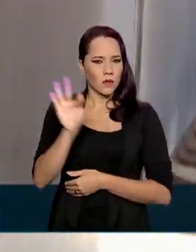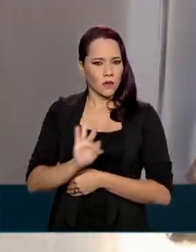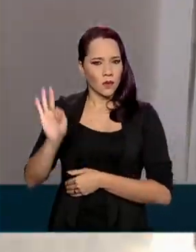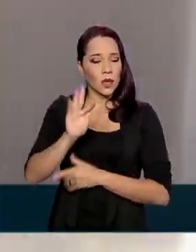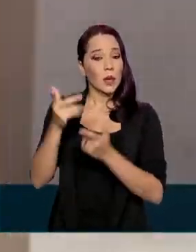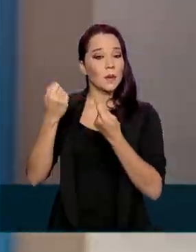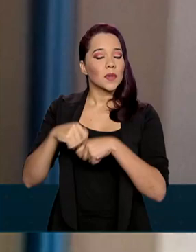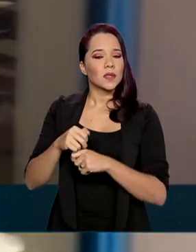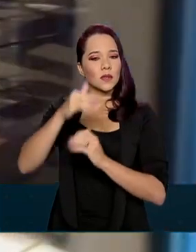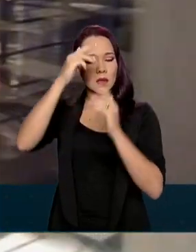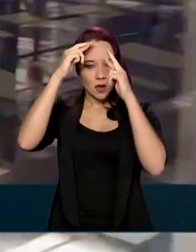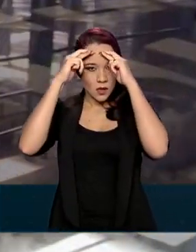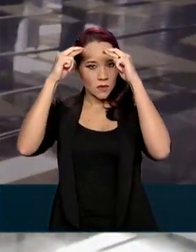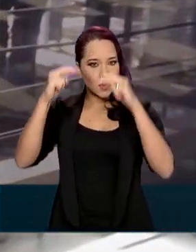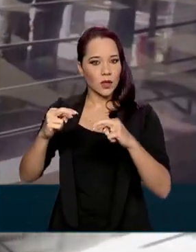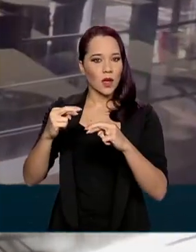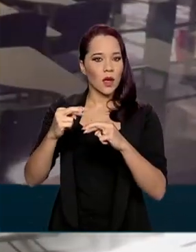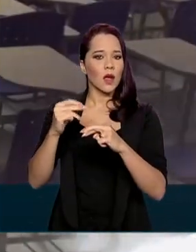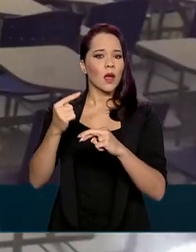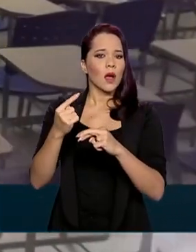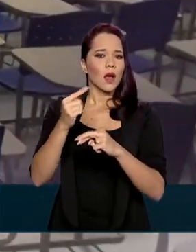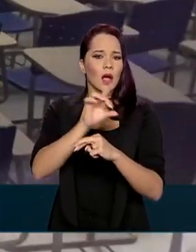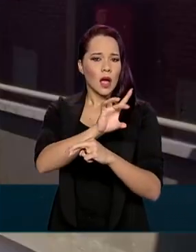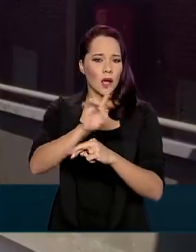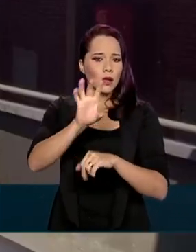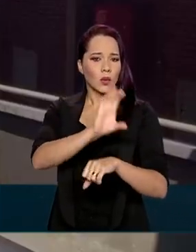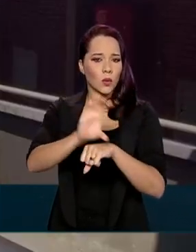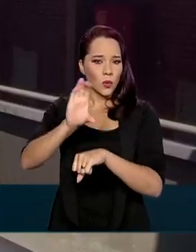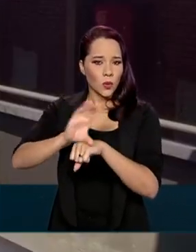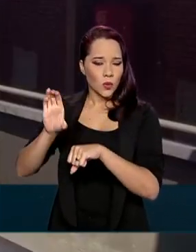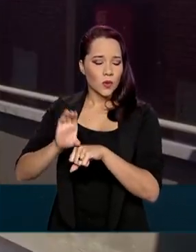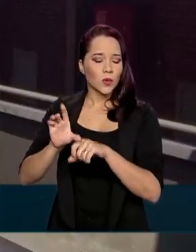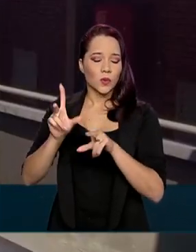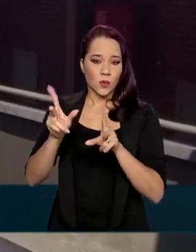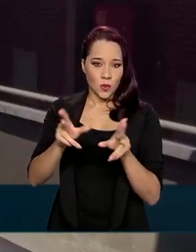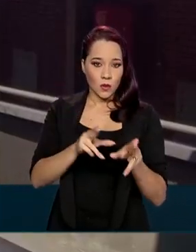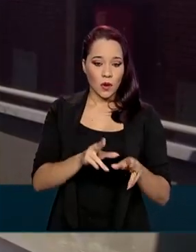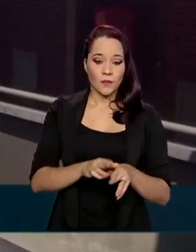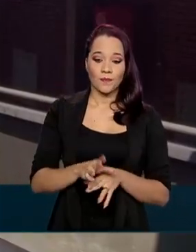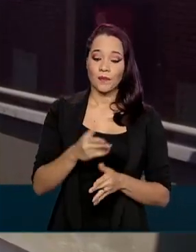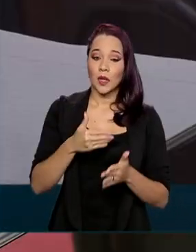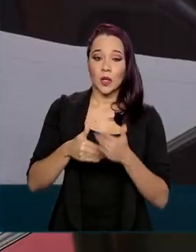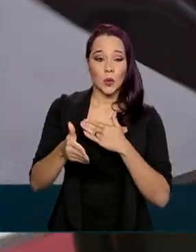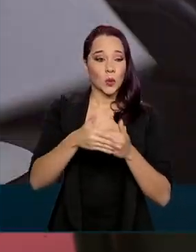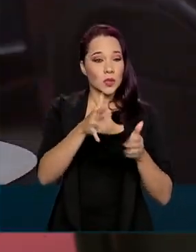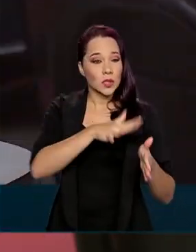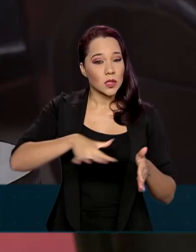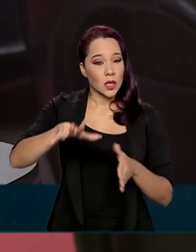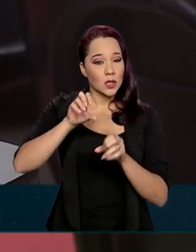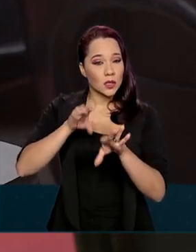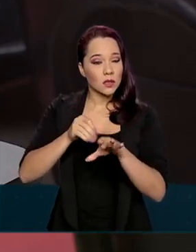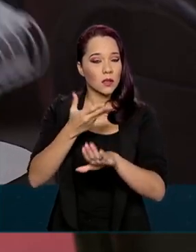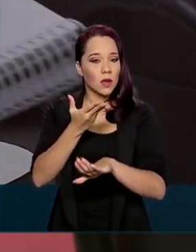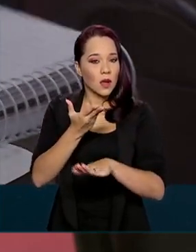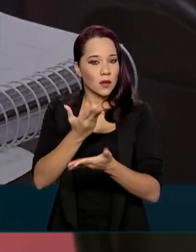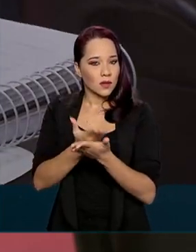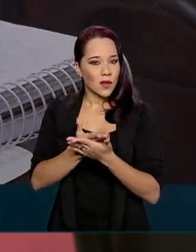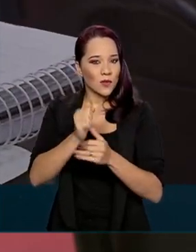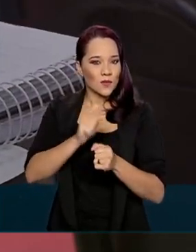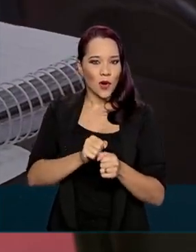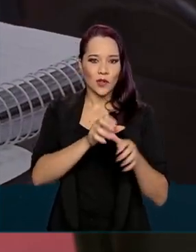precisam respeitar a carga horária de cada curso. Para todas as faixas de ensino, as aulas podem ser